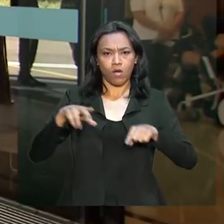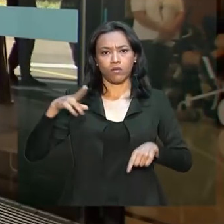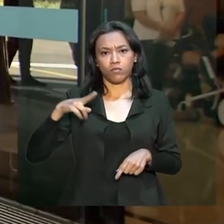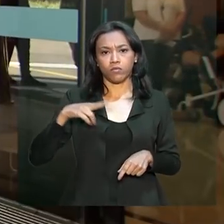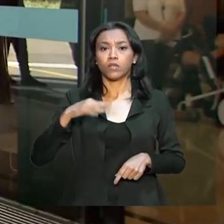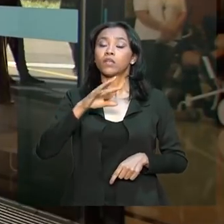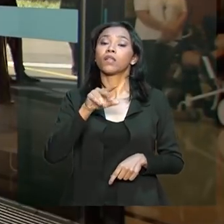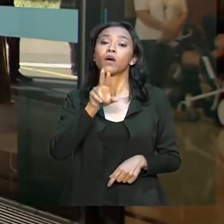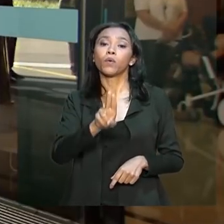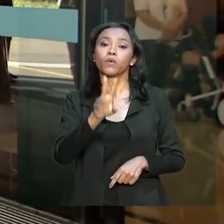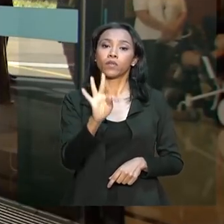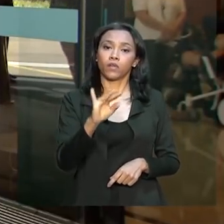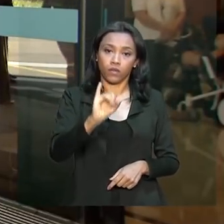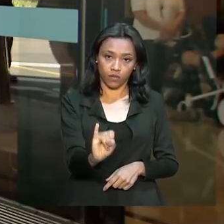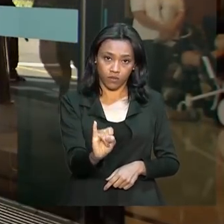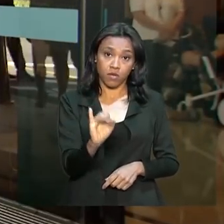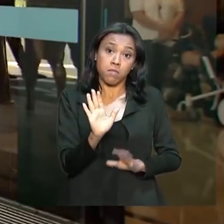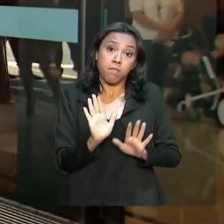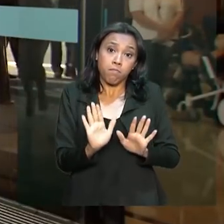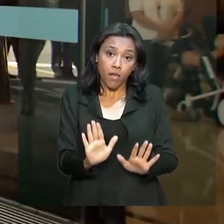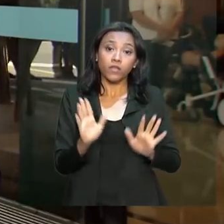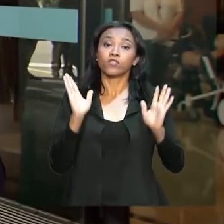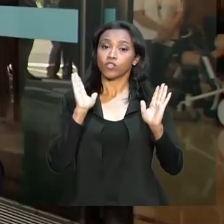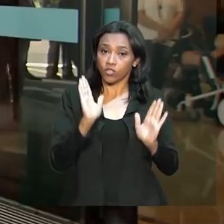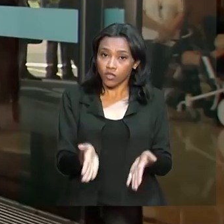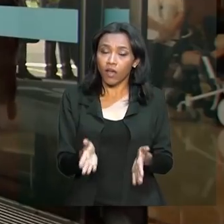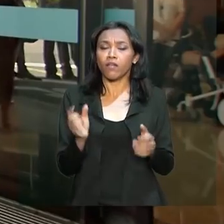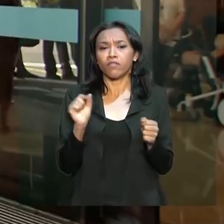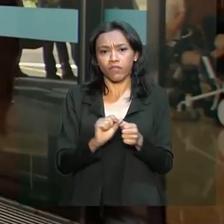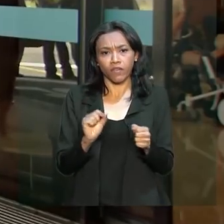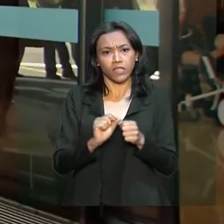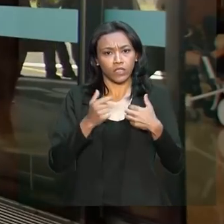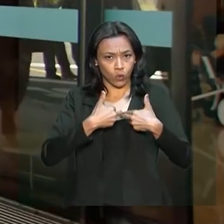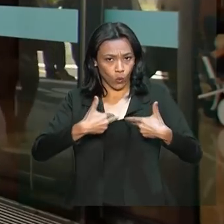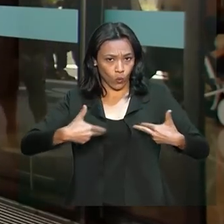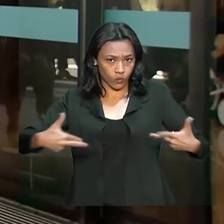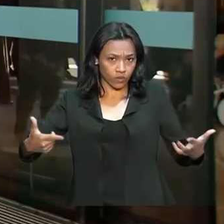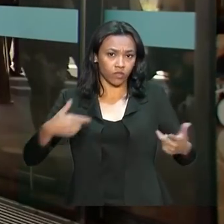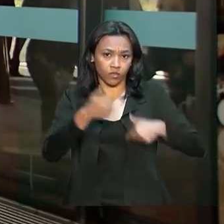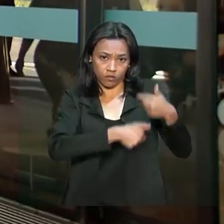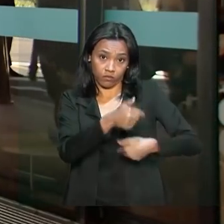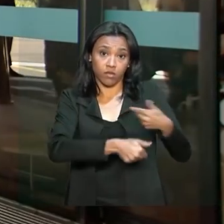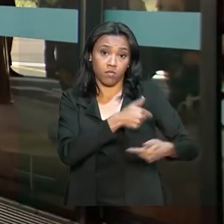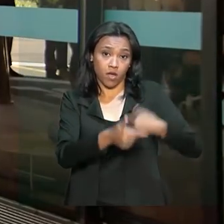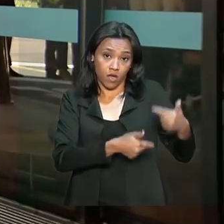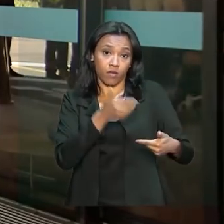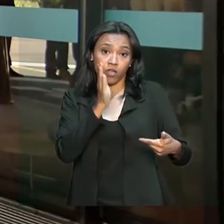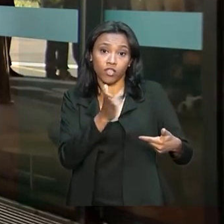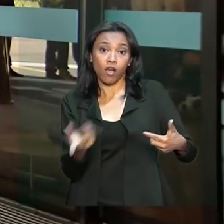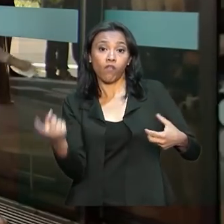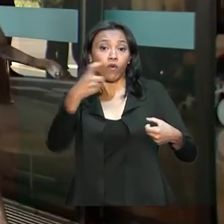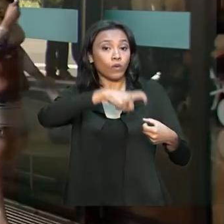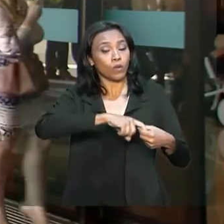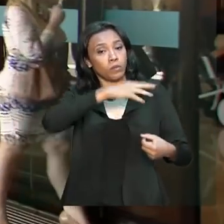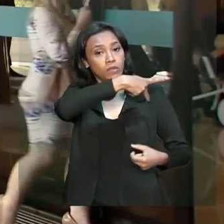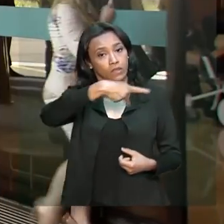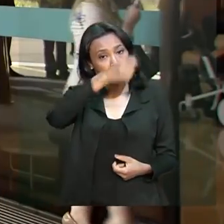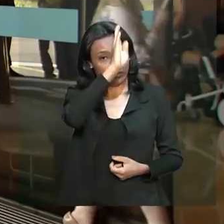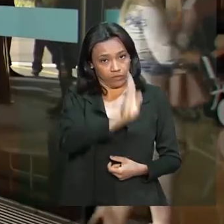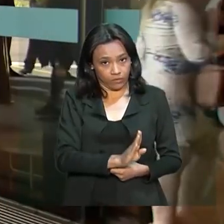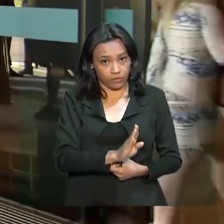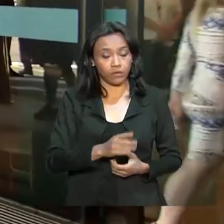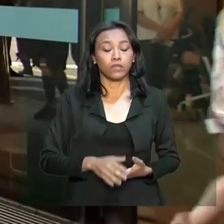terapia intensiva, mas já realiza atos administrativos na medida em que ele retomou a presidência da República.